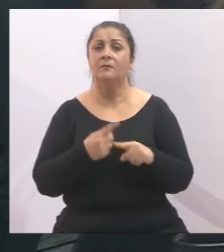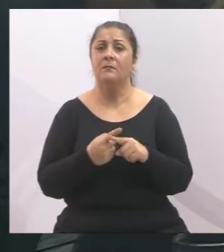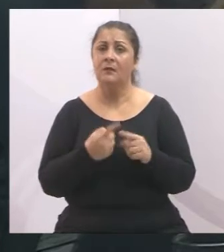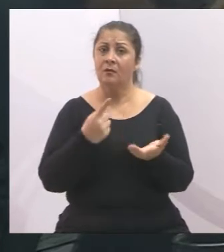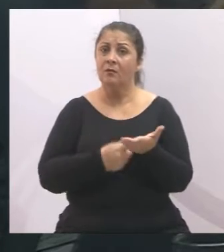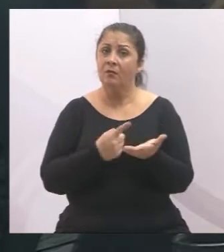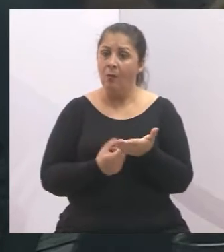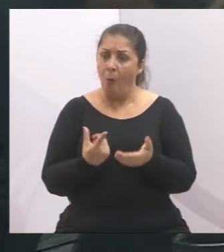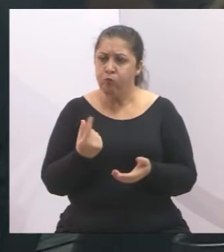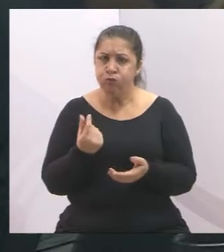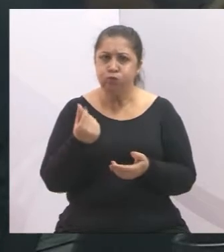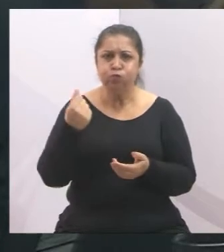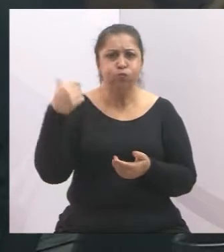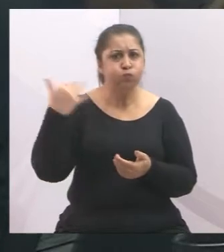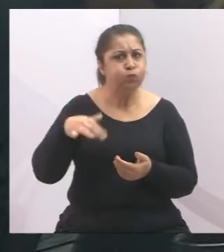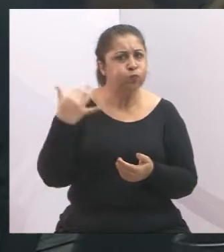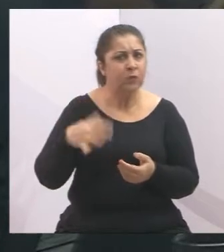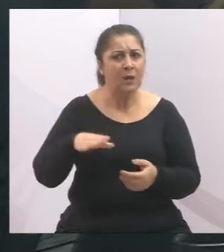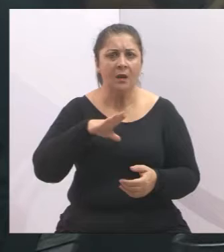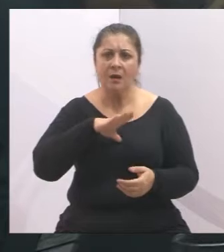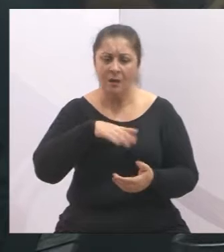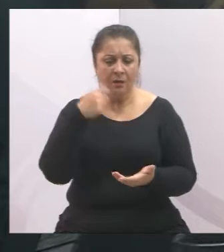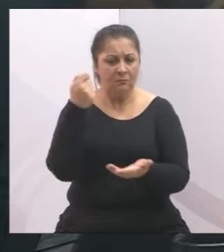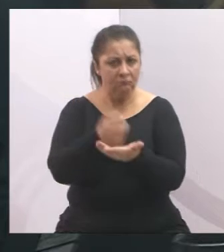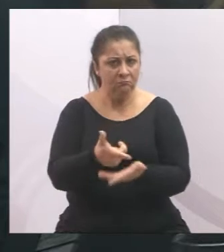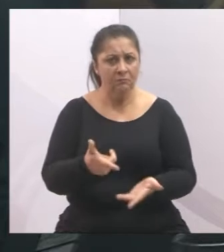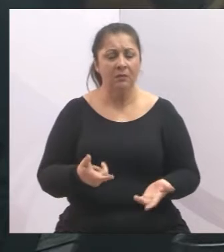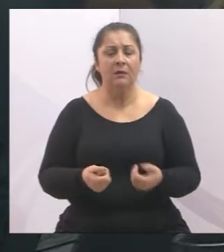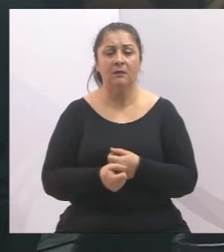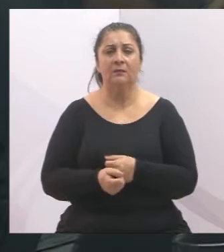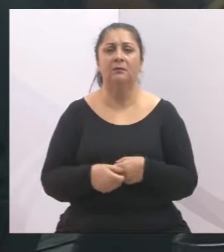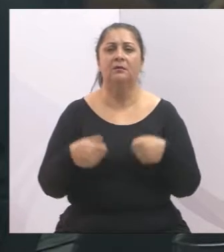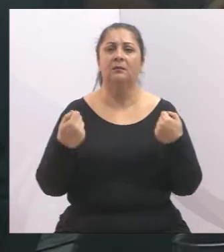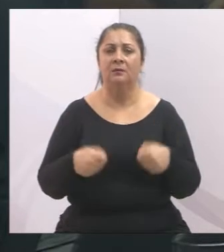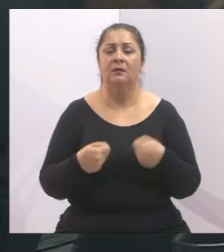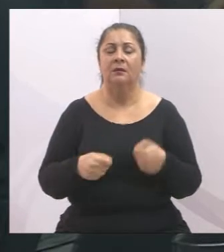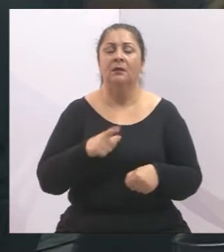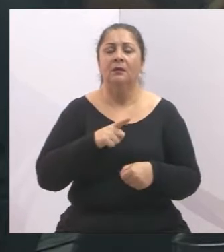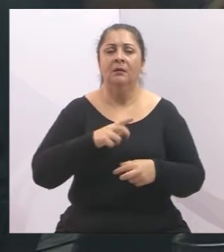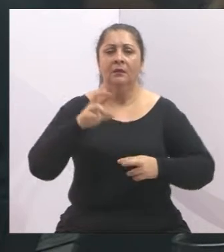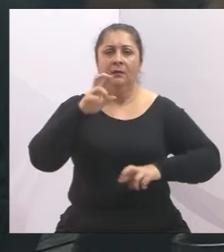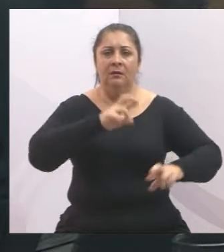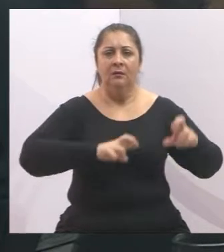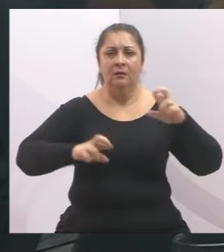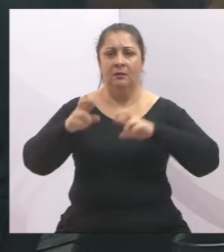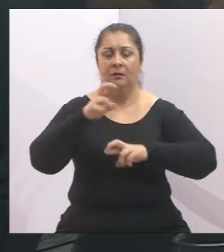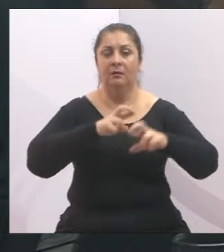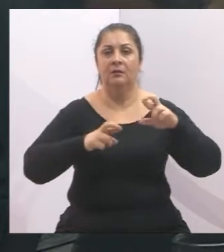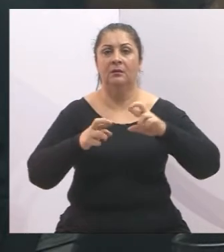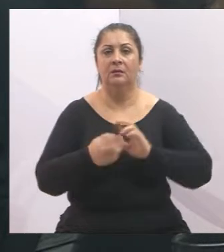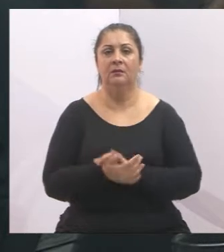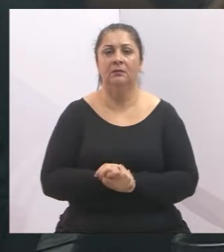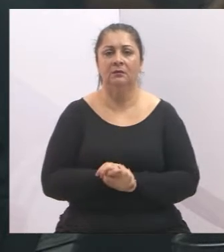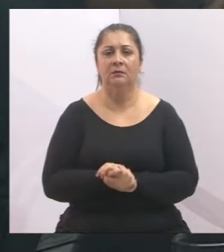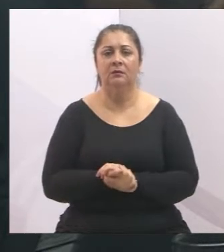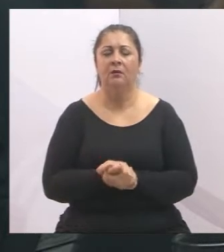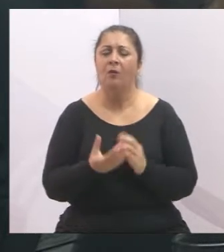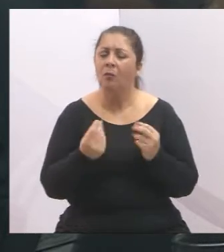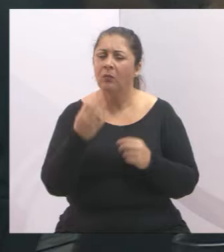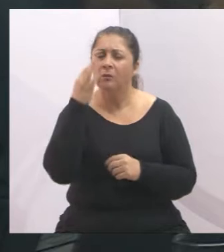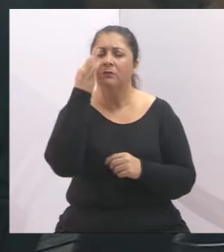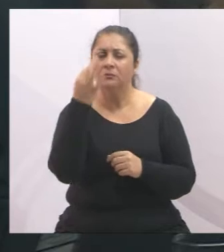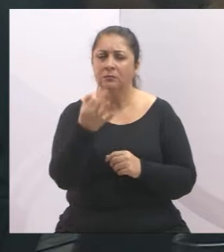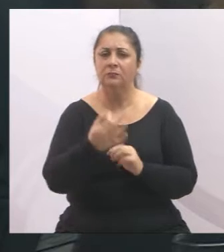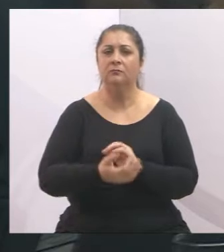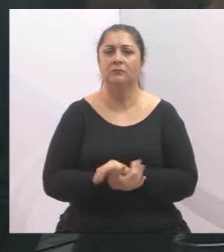muito caro para o município e é necessário que haja essa fiscalização de uma forma muito criteriosa.